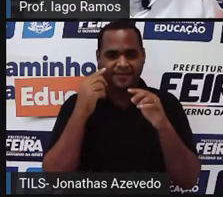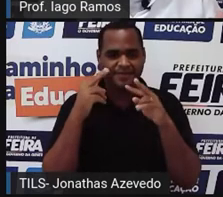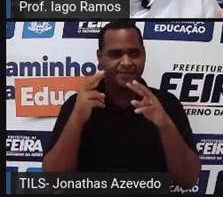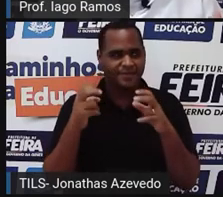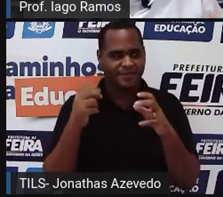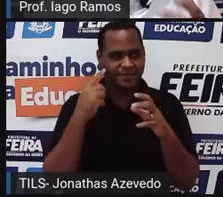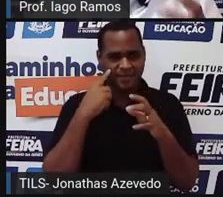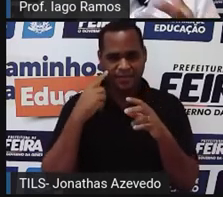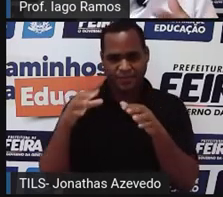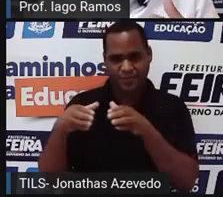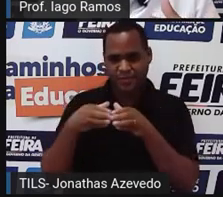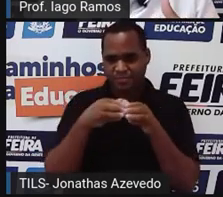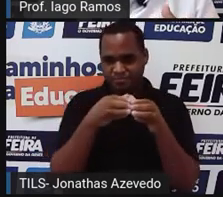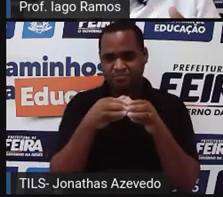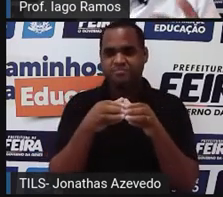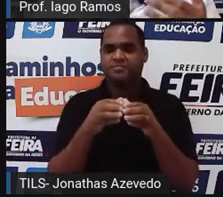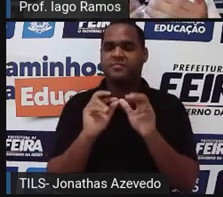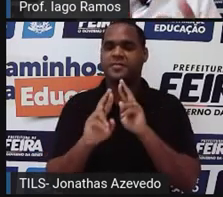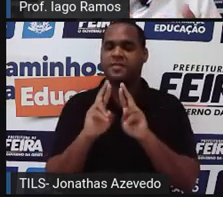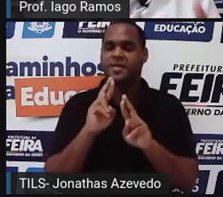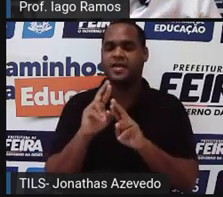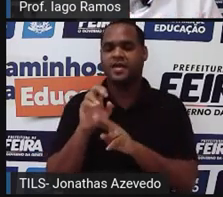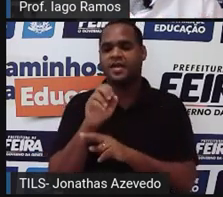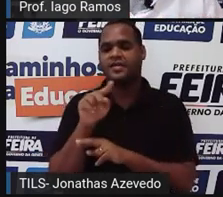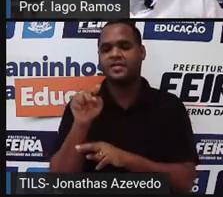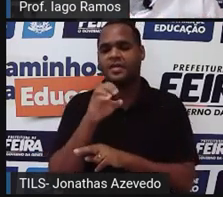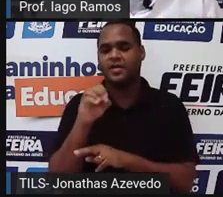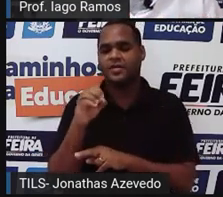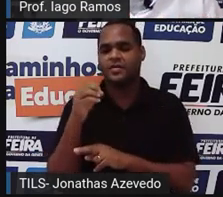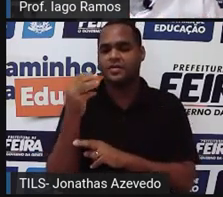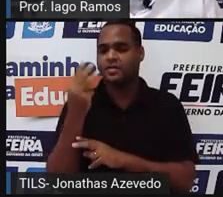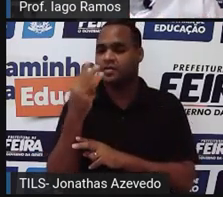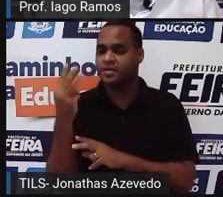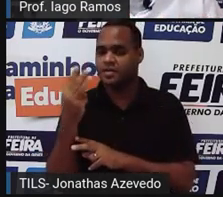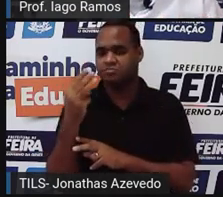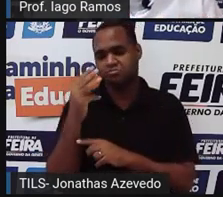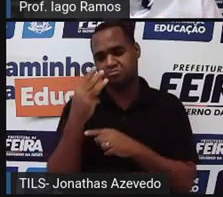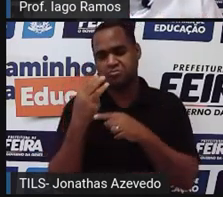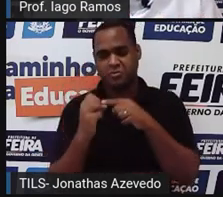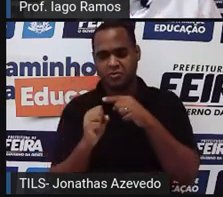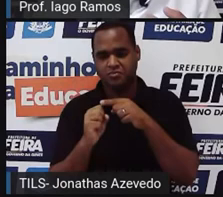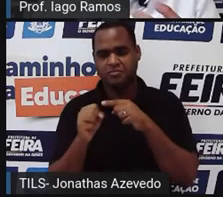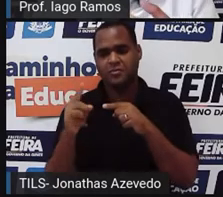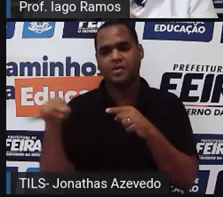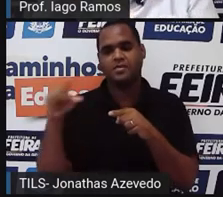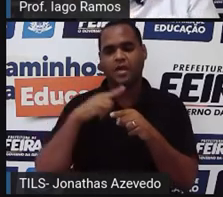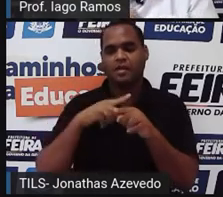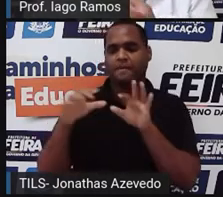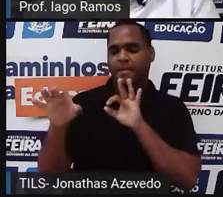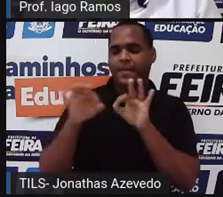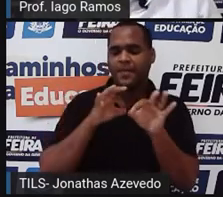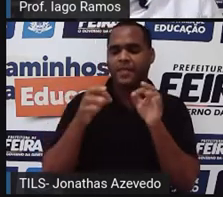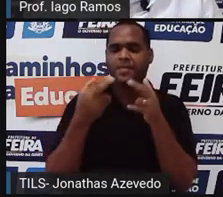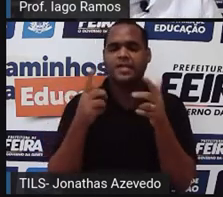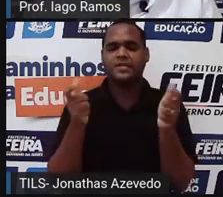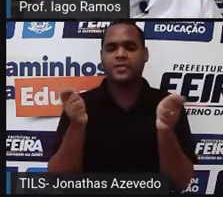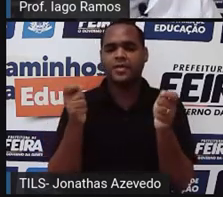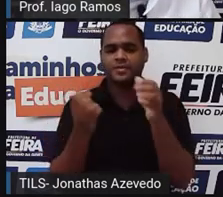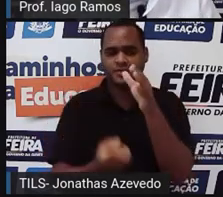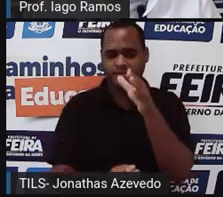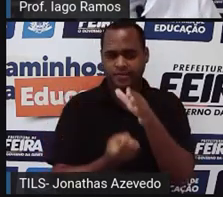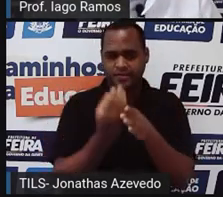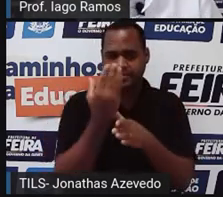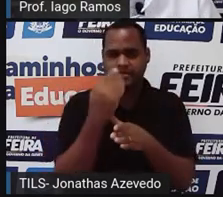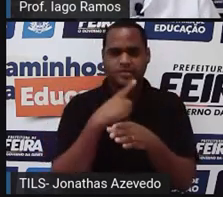com a razão 33 para 38, a gente pode fazer dali surgir um número